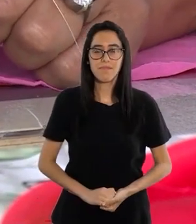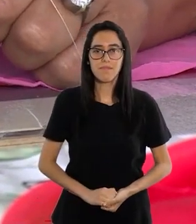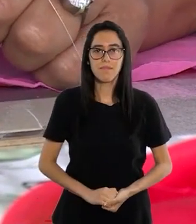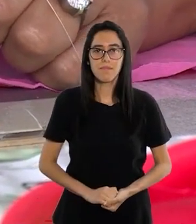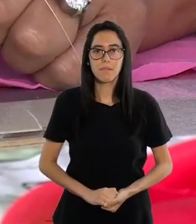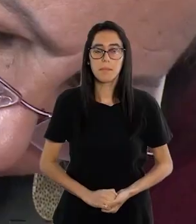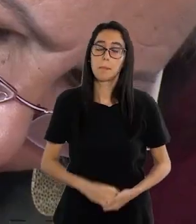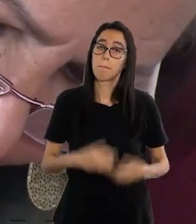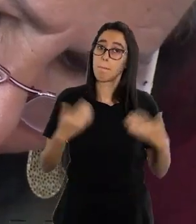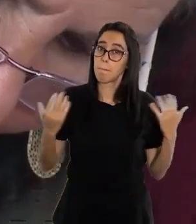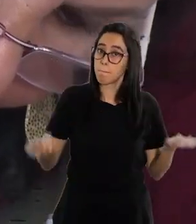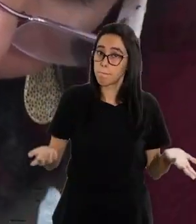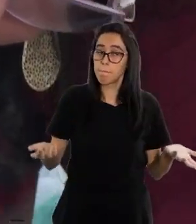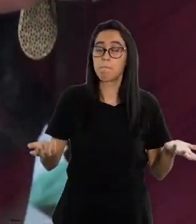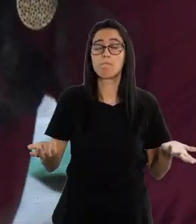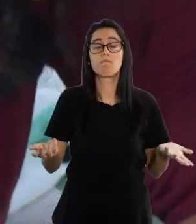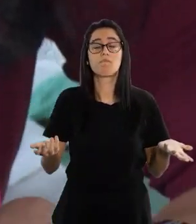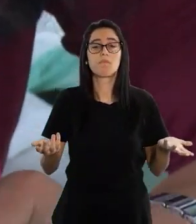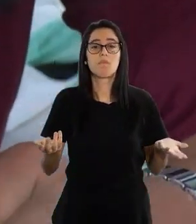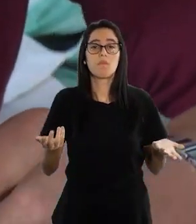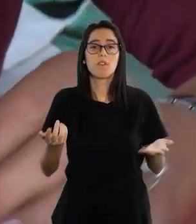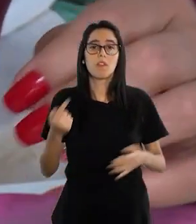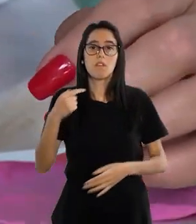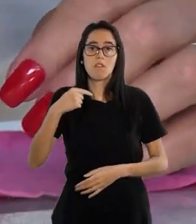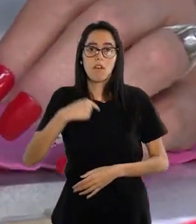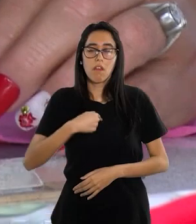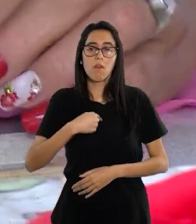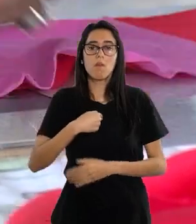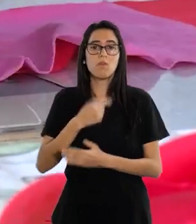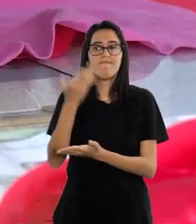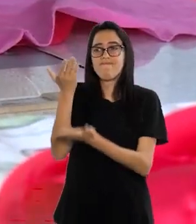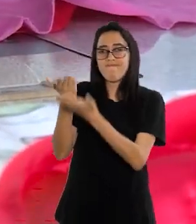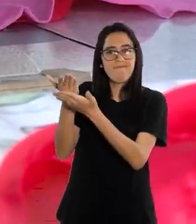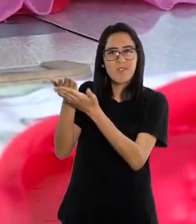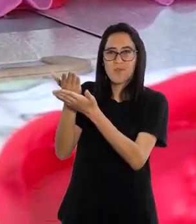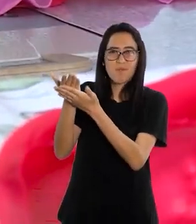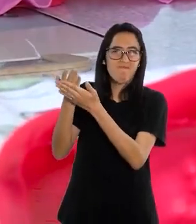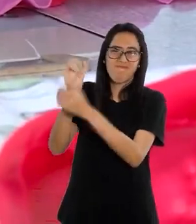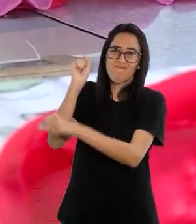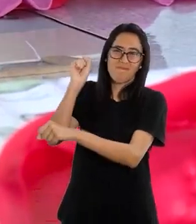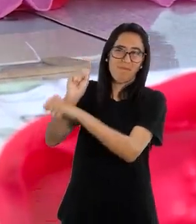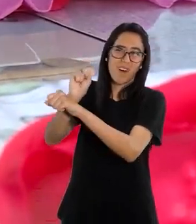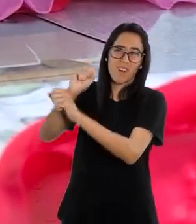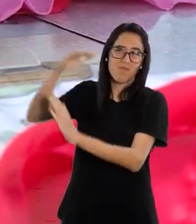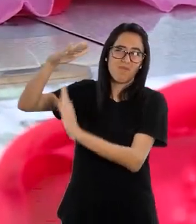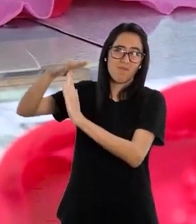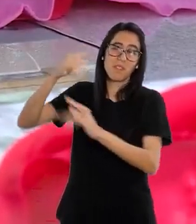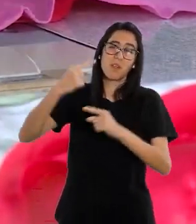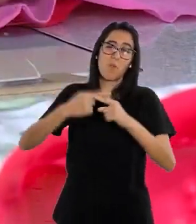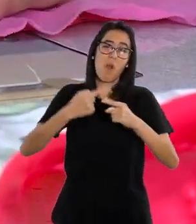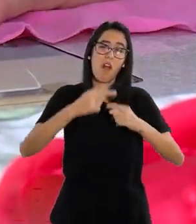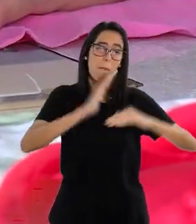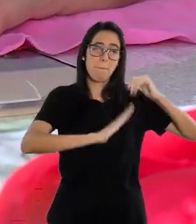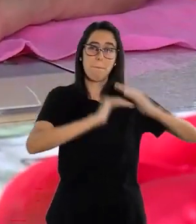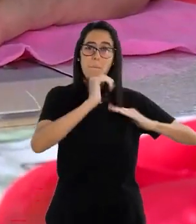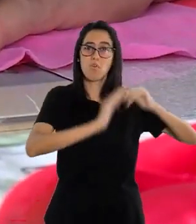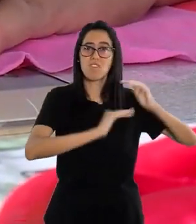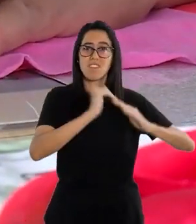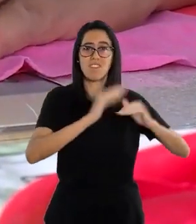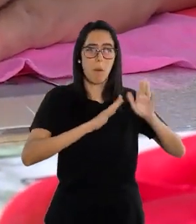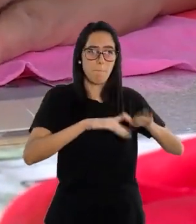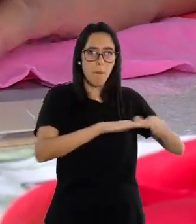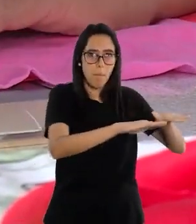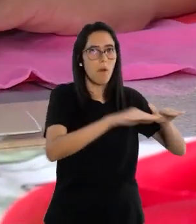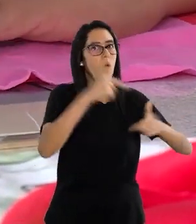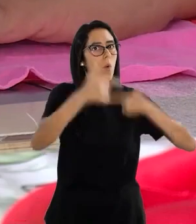Então, quando eu não pude estudar, porque eu tive essa minha profissão,